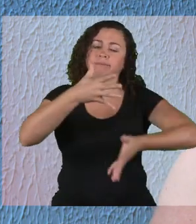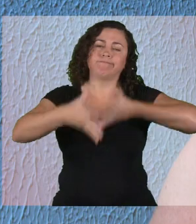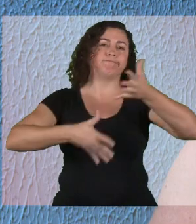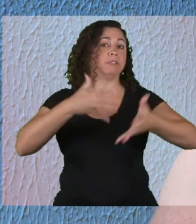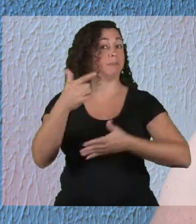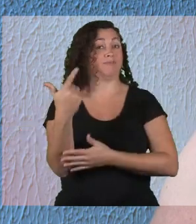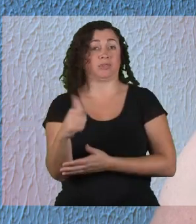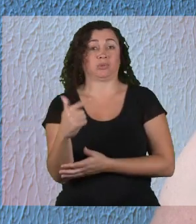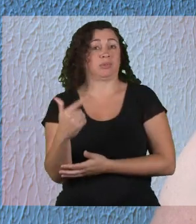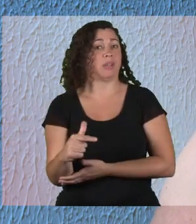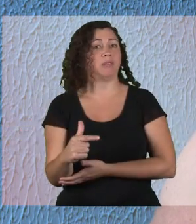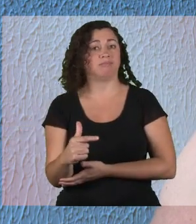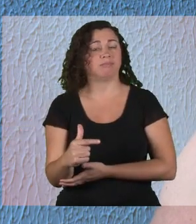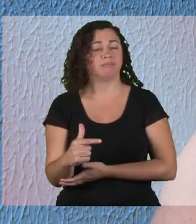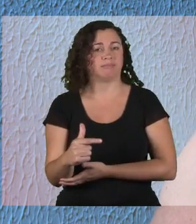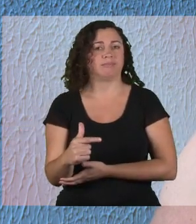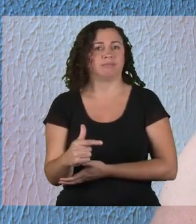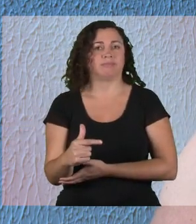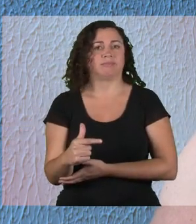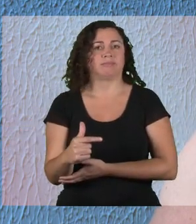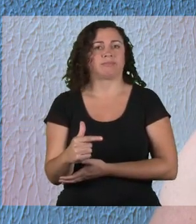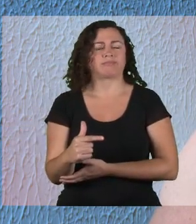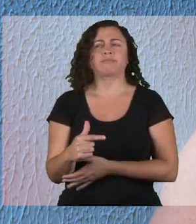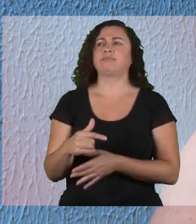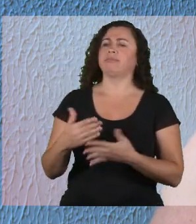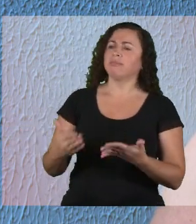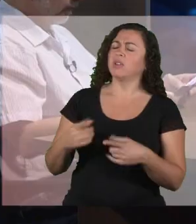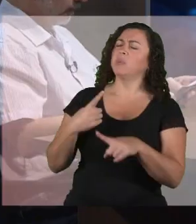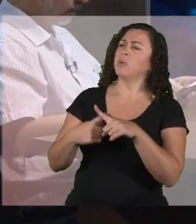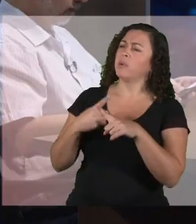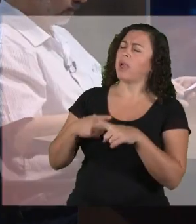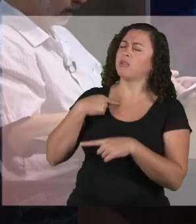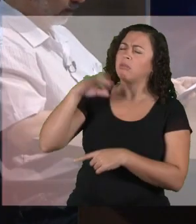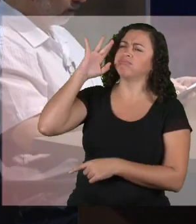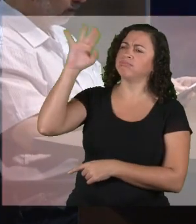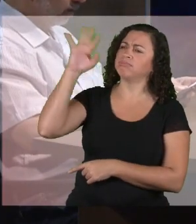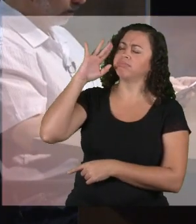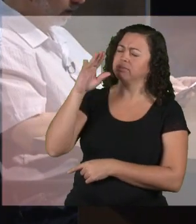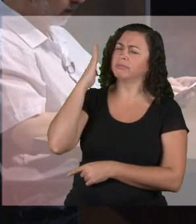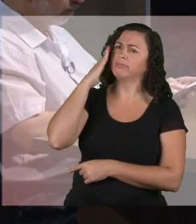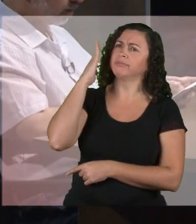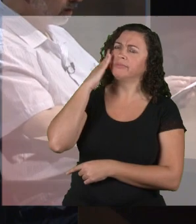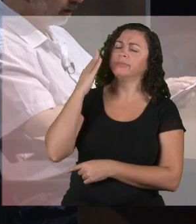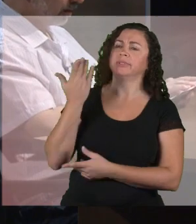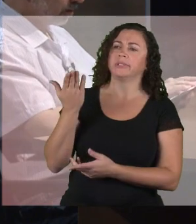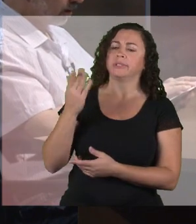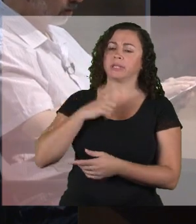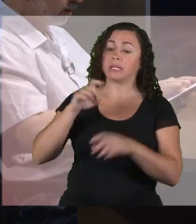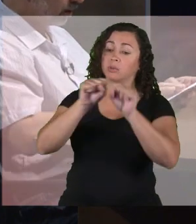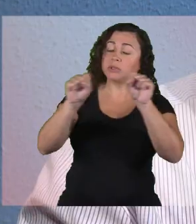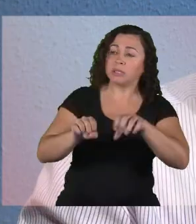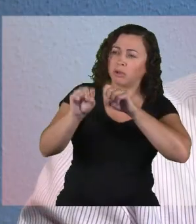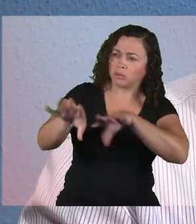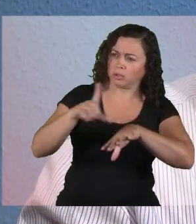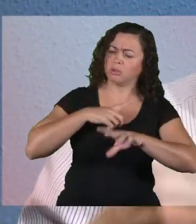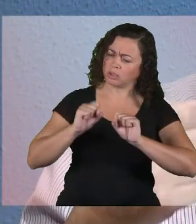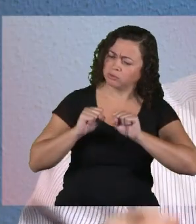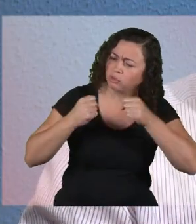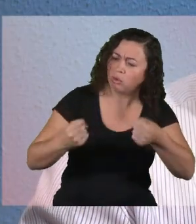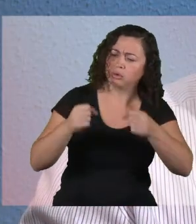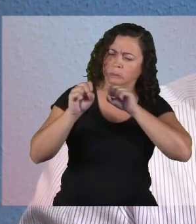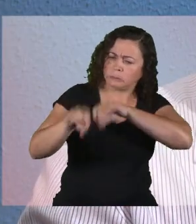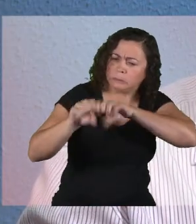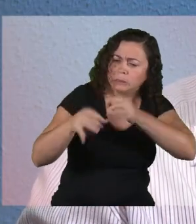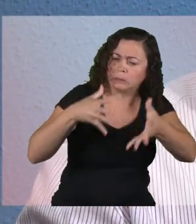de língua de sinais. É porque, é isso que eu ia falar, eu sei que no sistema educacional há um